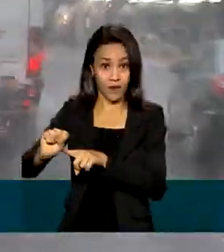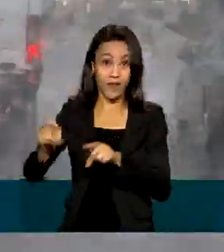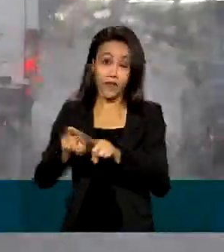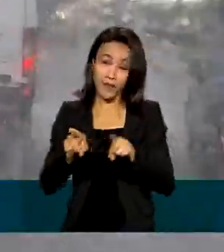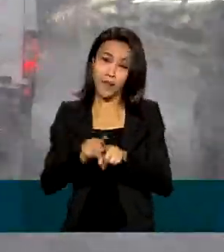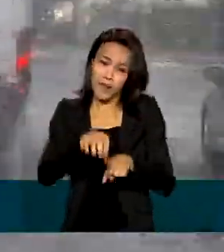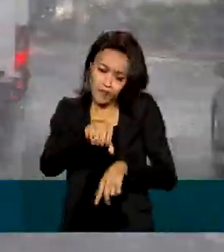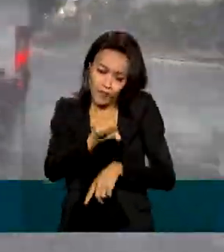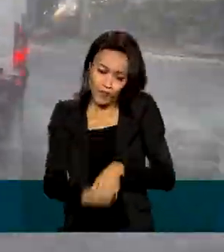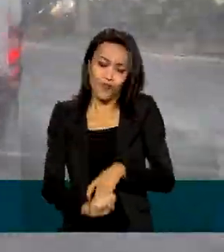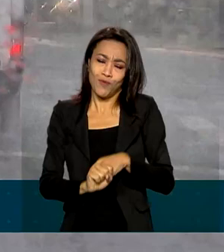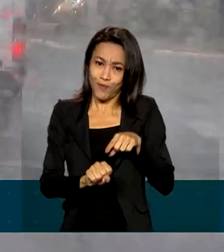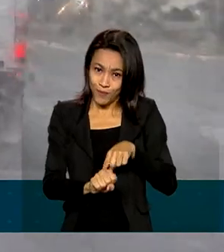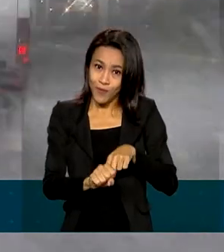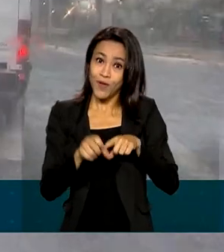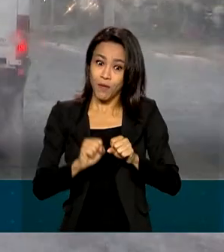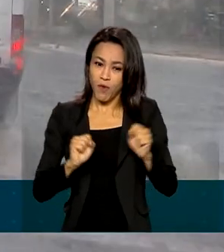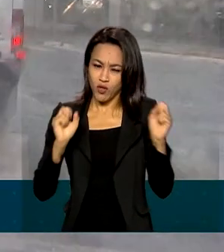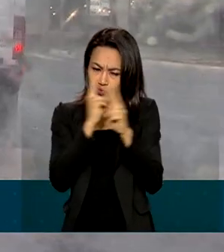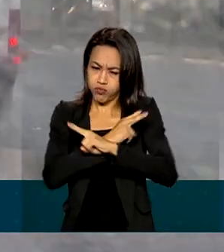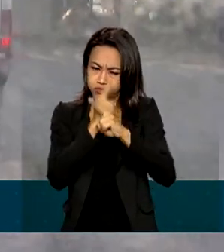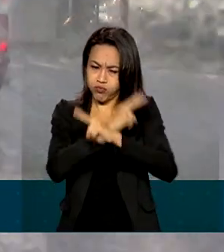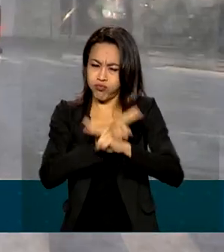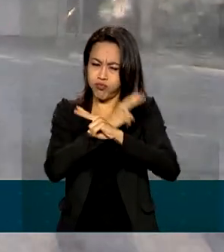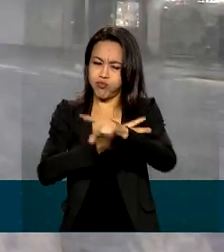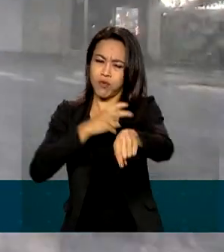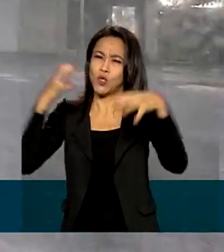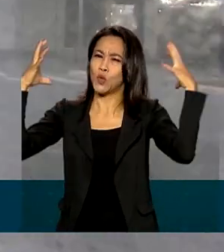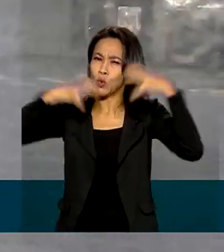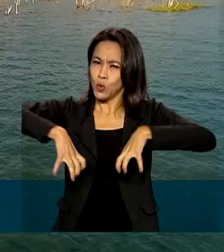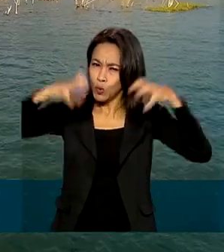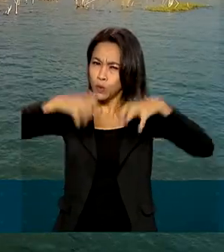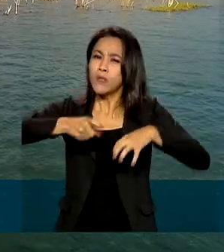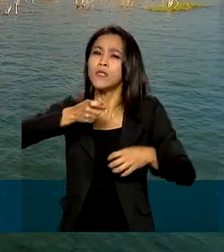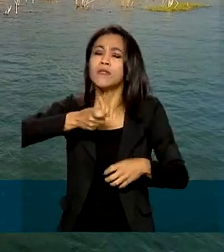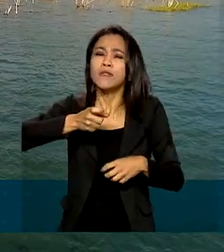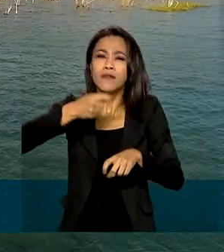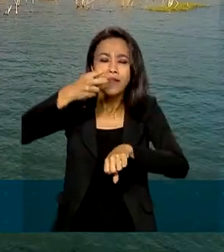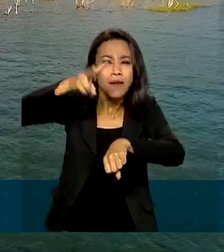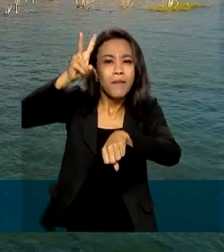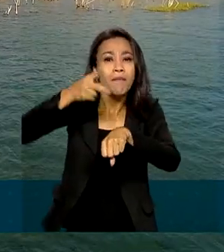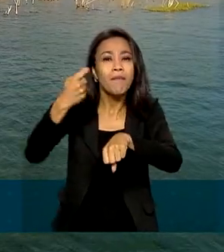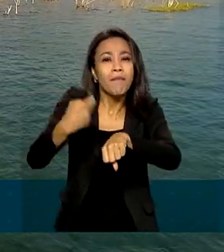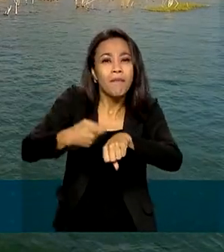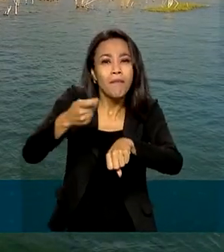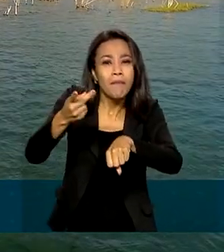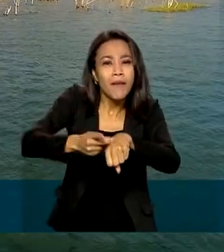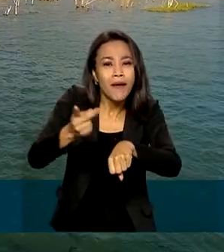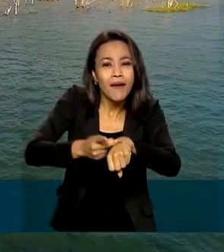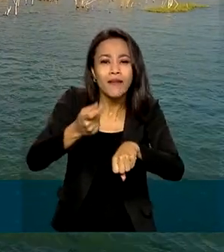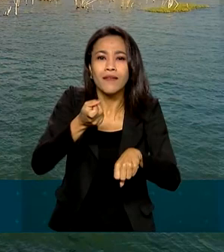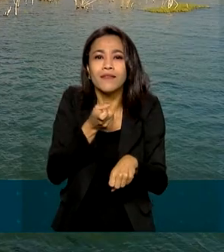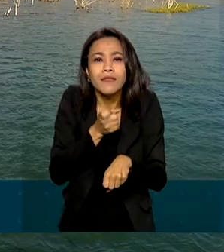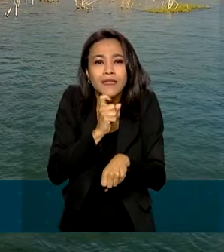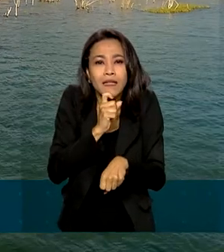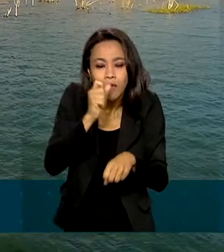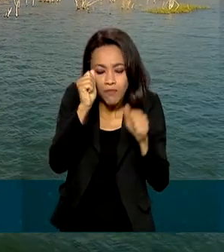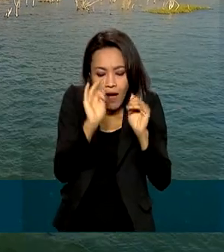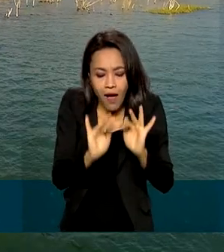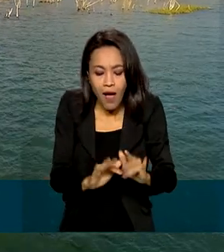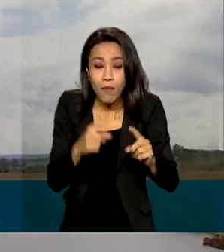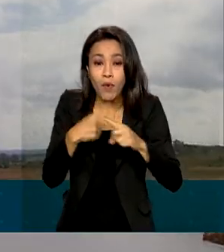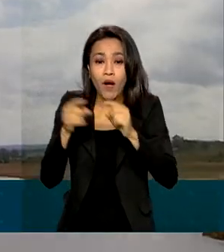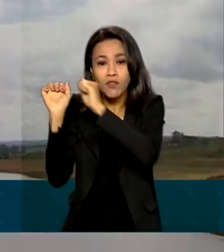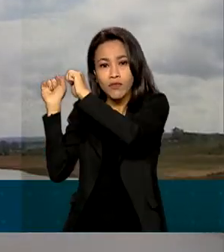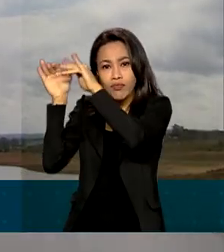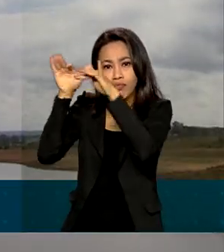na região sul, que poderá ter rajadas de vento e chuvas de granizo em decorrência dos impactos do fenômeno Laninha. De acordo